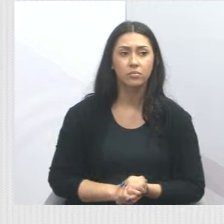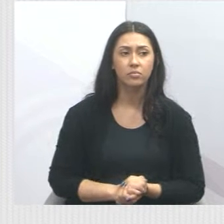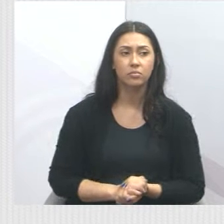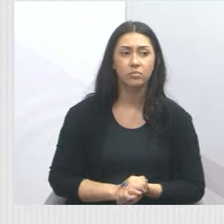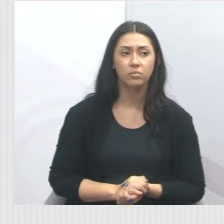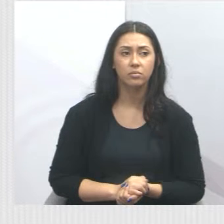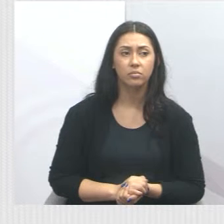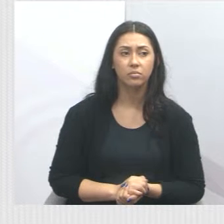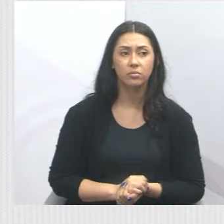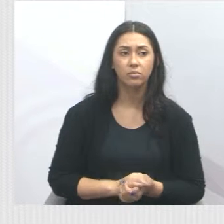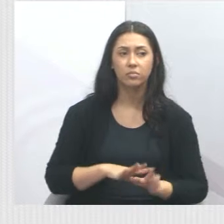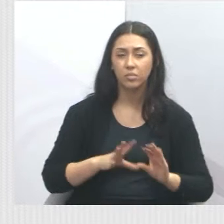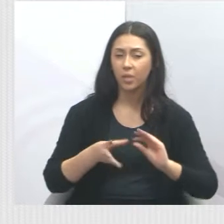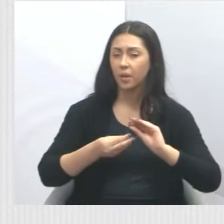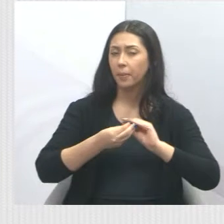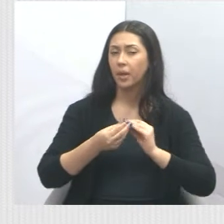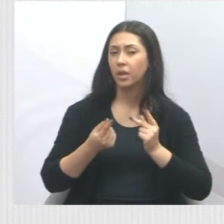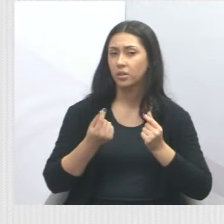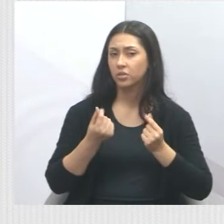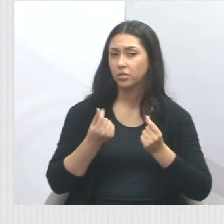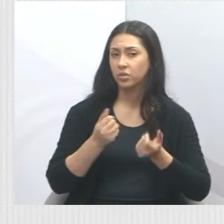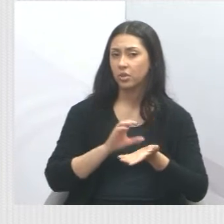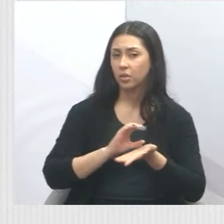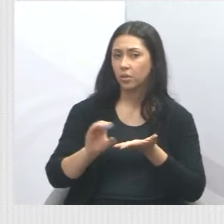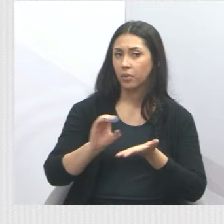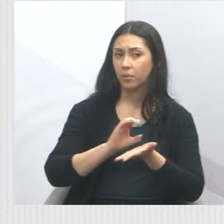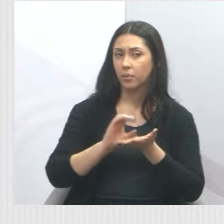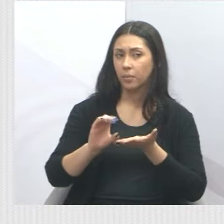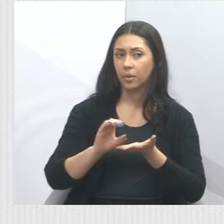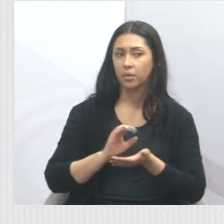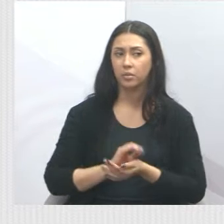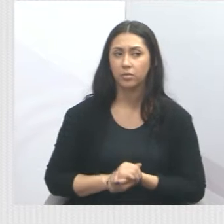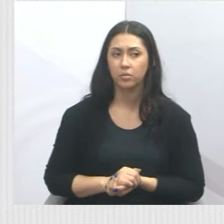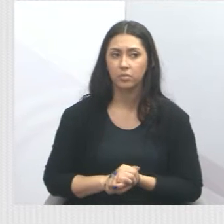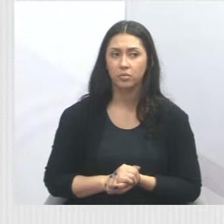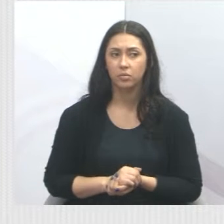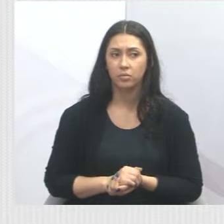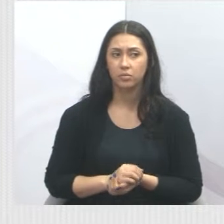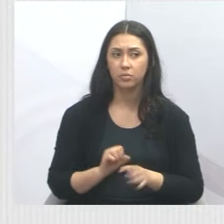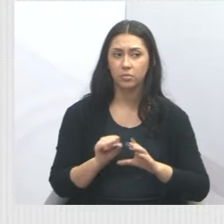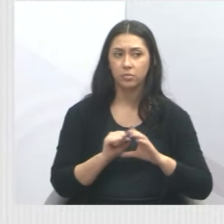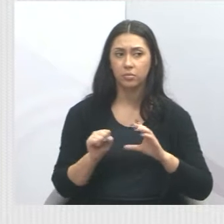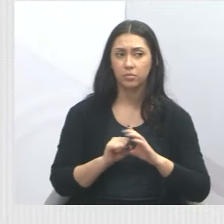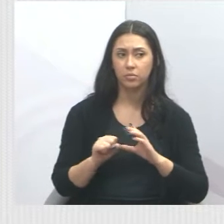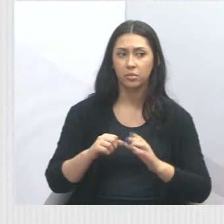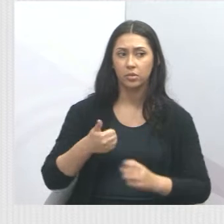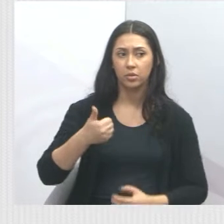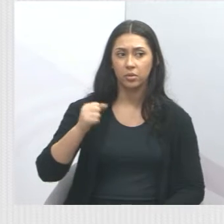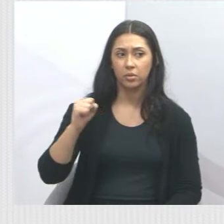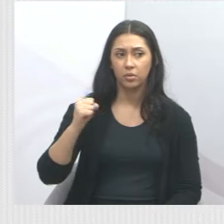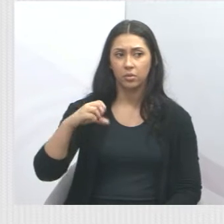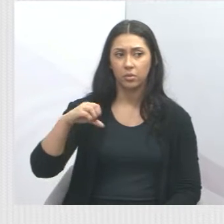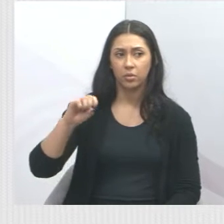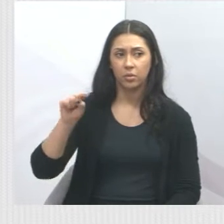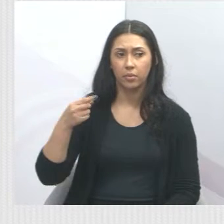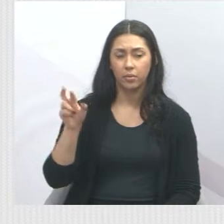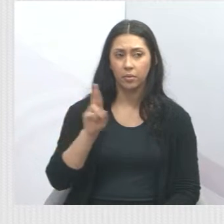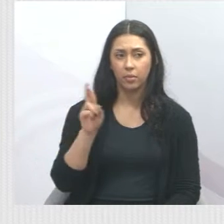prestação de contas das emendas impositivas que encaminhei. Santa Casa, R$ 189 mil,